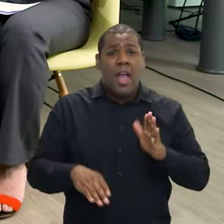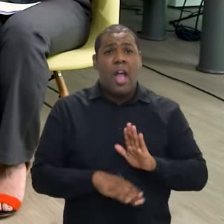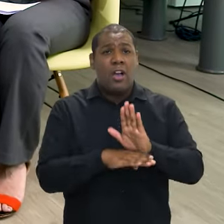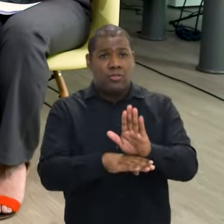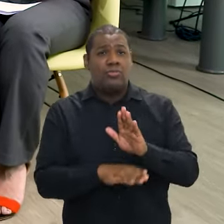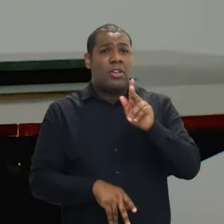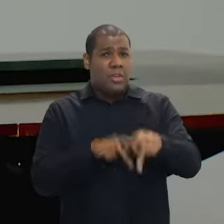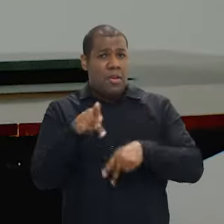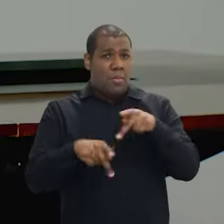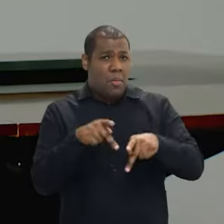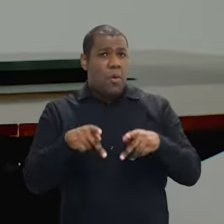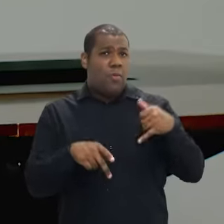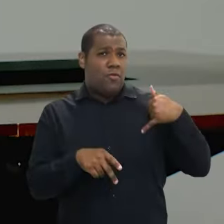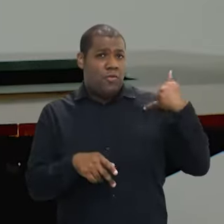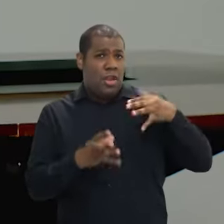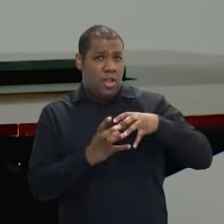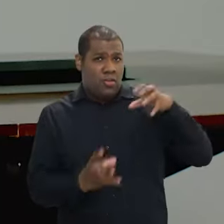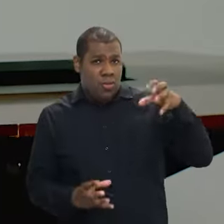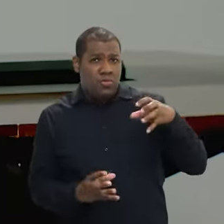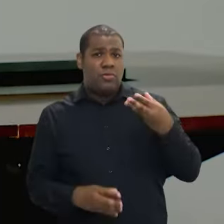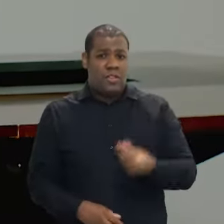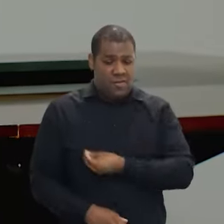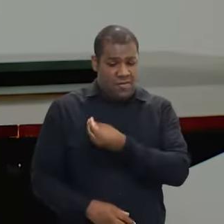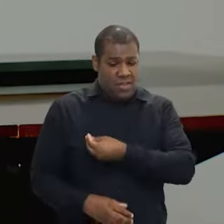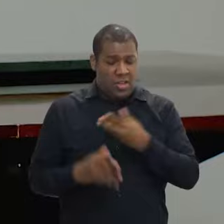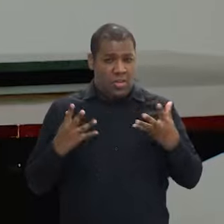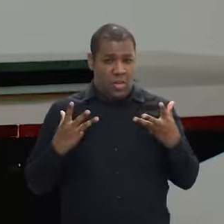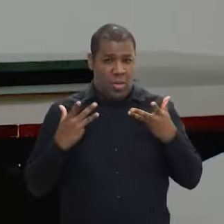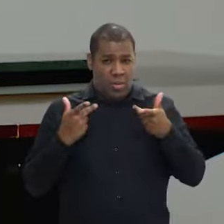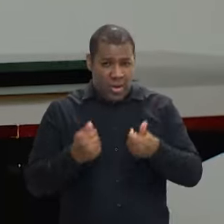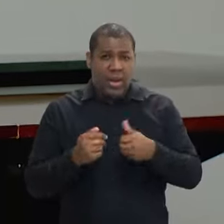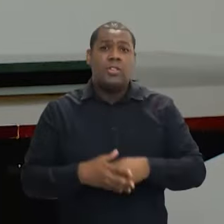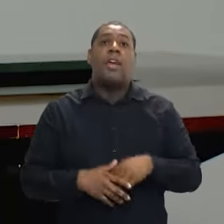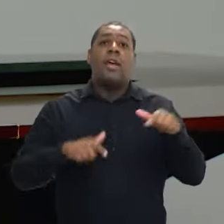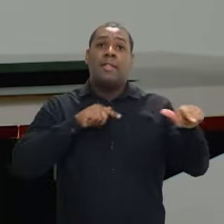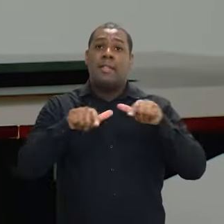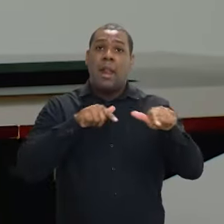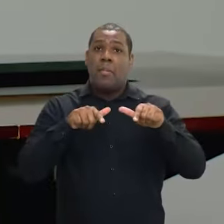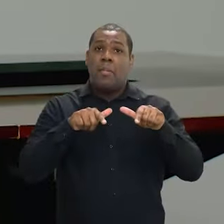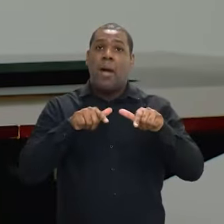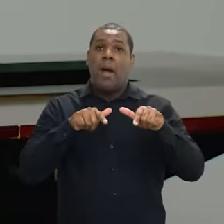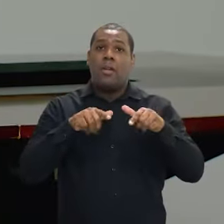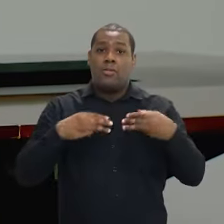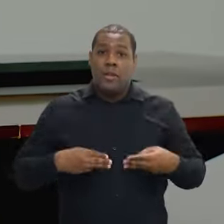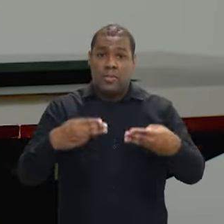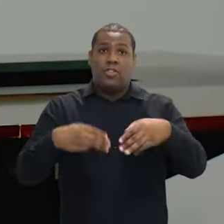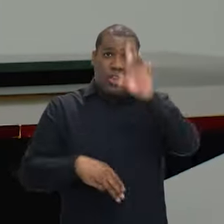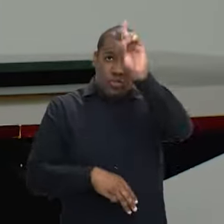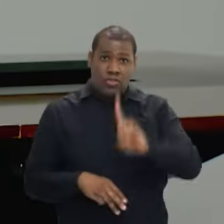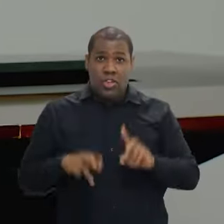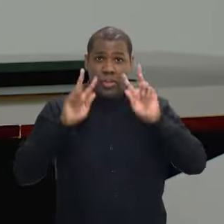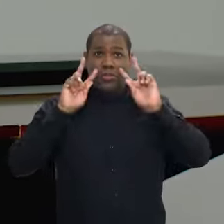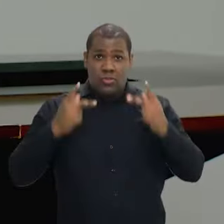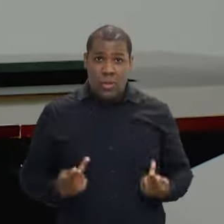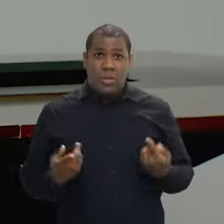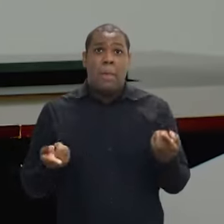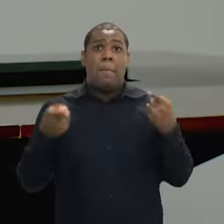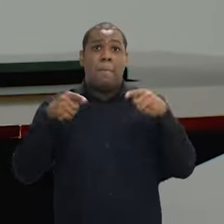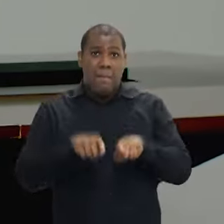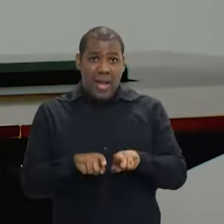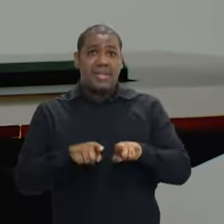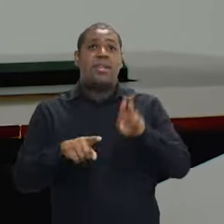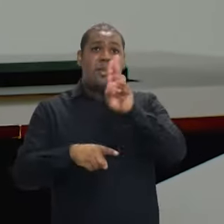qualidade de vida da população idosa. E é um trabalho feito com institutos federais e que vai formar agentes